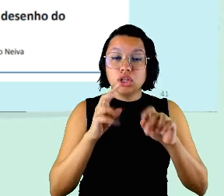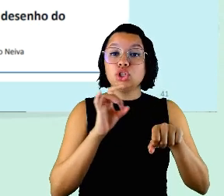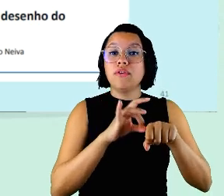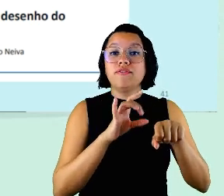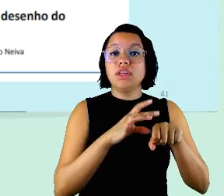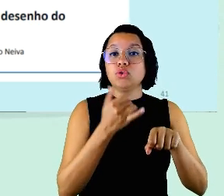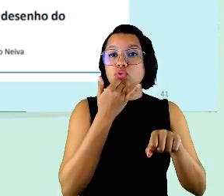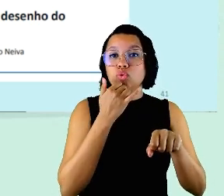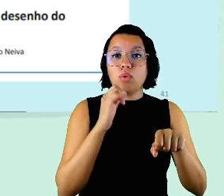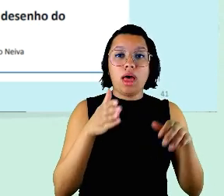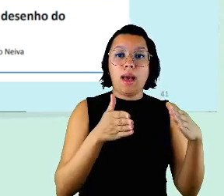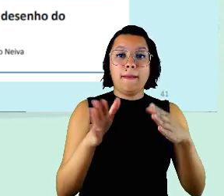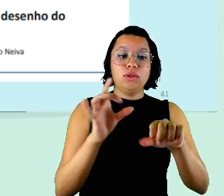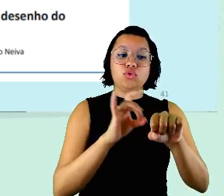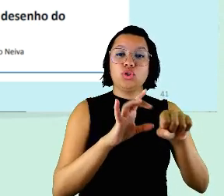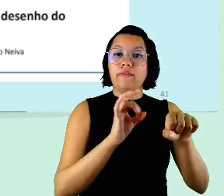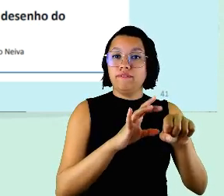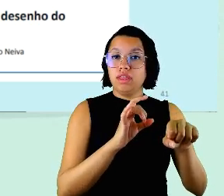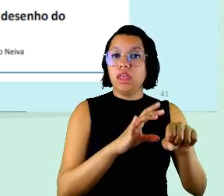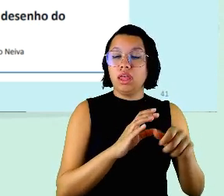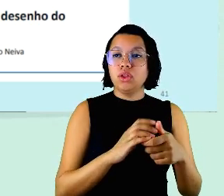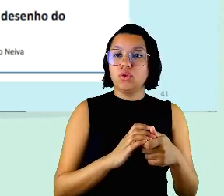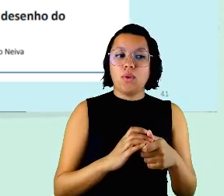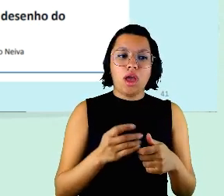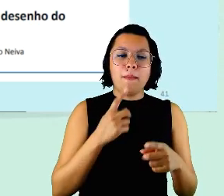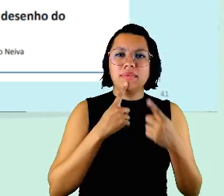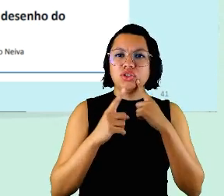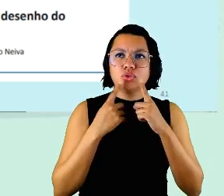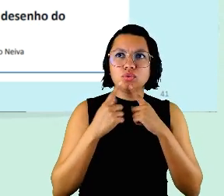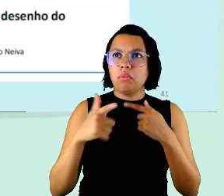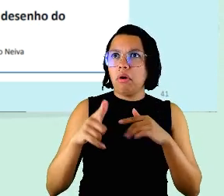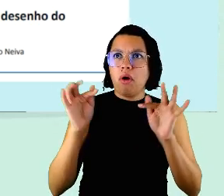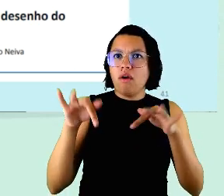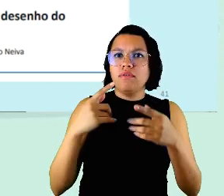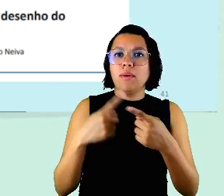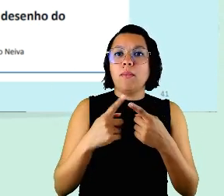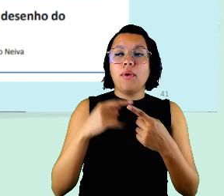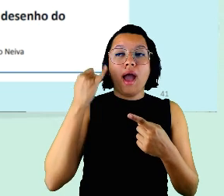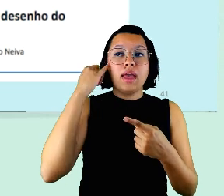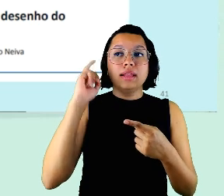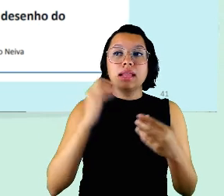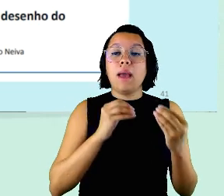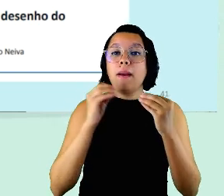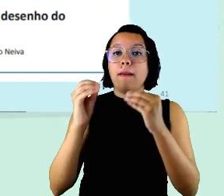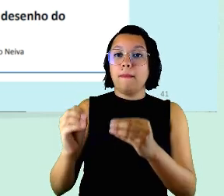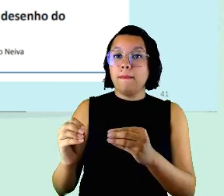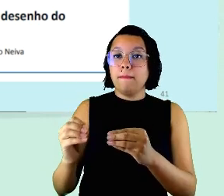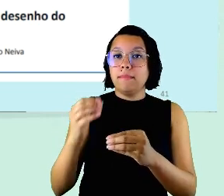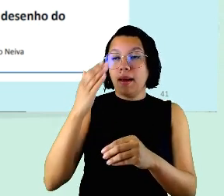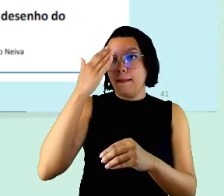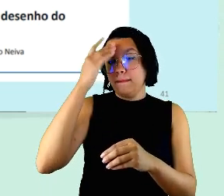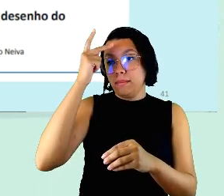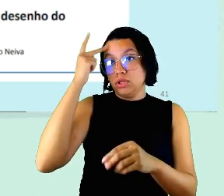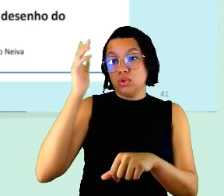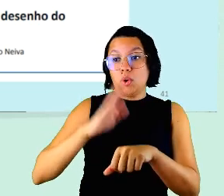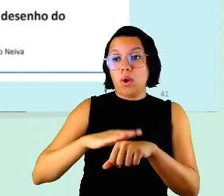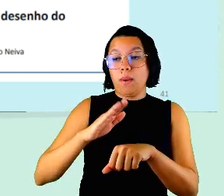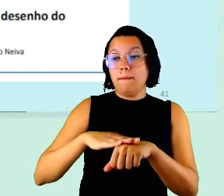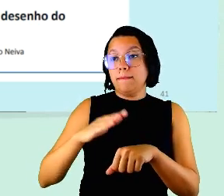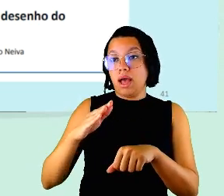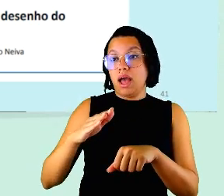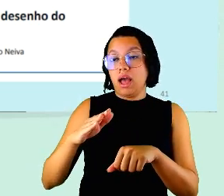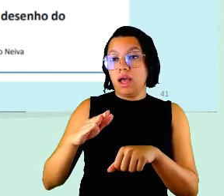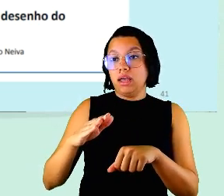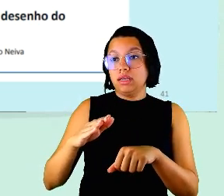né aí deve ser uma discussão sem fim porque aí se a gente pegar a ideia mais tarefa para aquele que não tem filho ele vai falar mas e daí o problema não é meu que